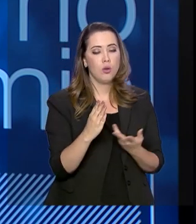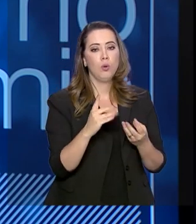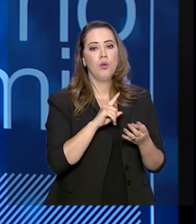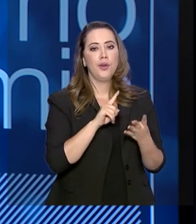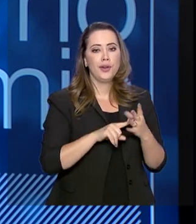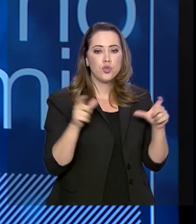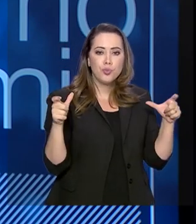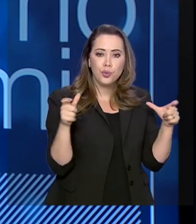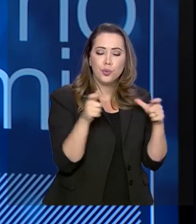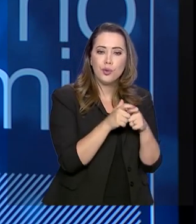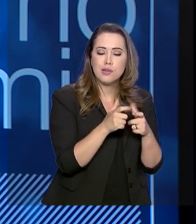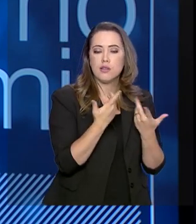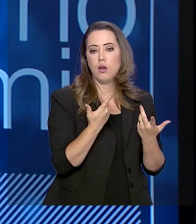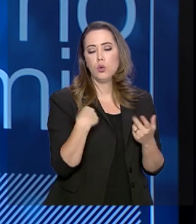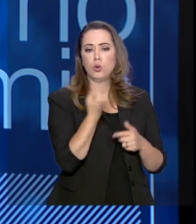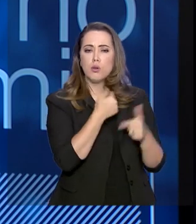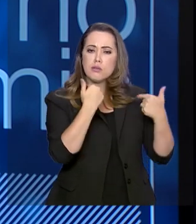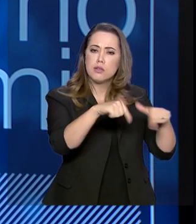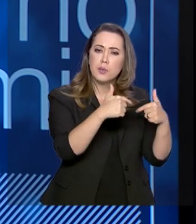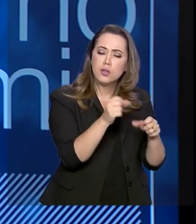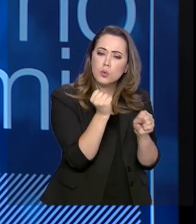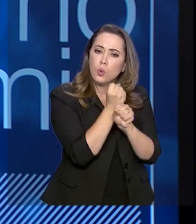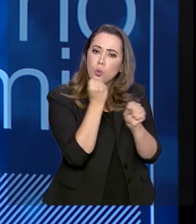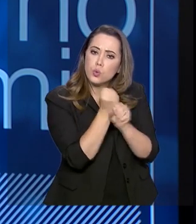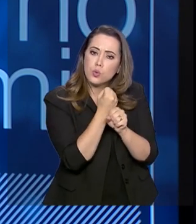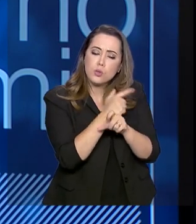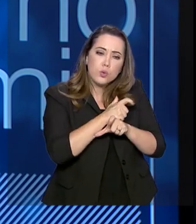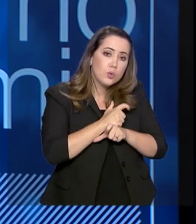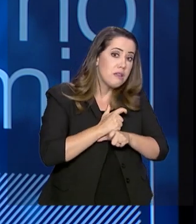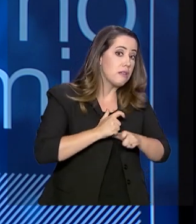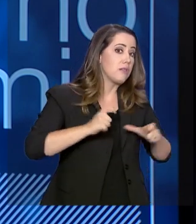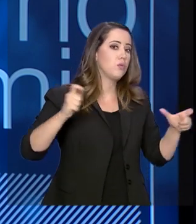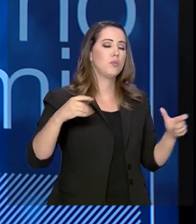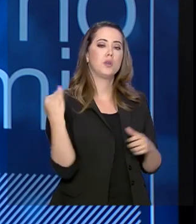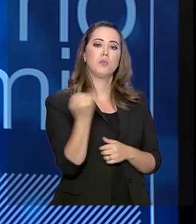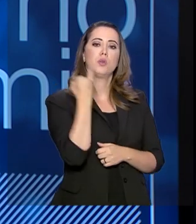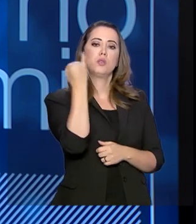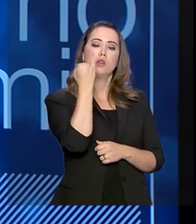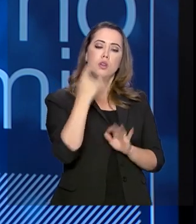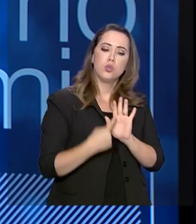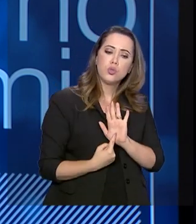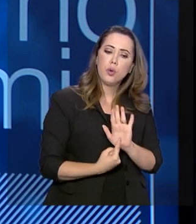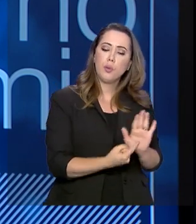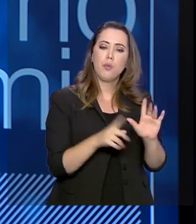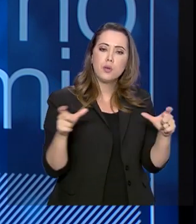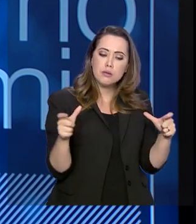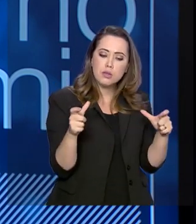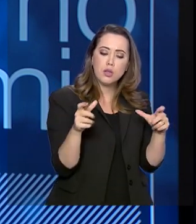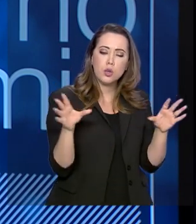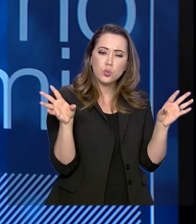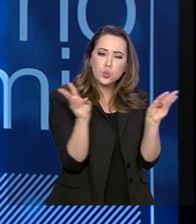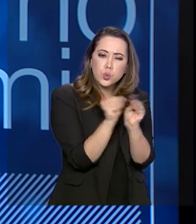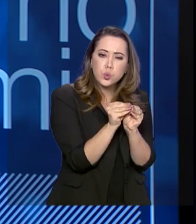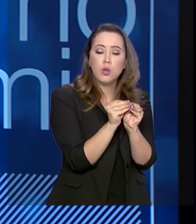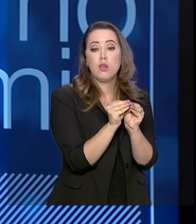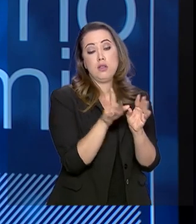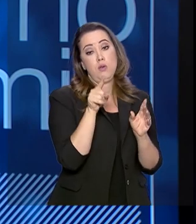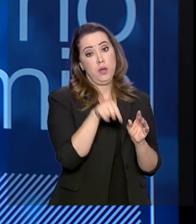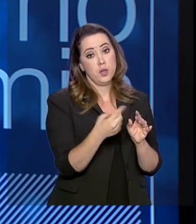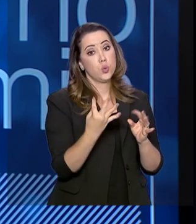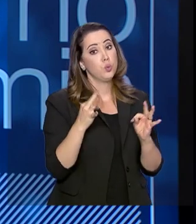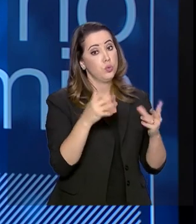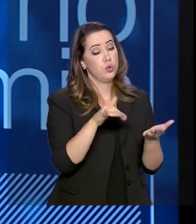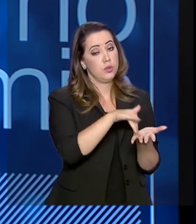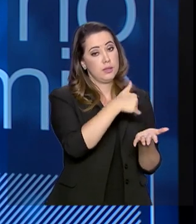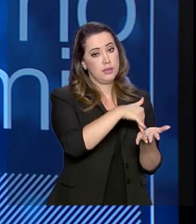Nós estamos agora justamente trabalhando na construção desse grande indicador, que é o que vai sintetizar todo o trabalho da Secretaria, para que a gente